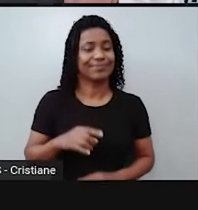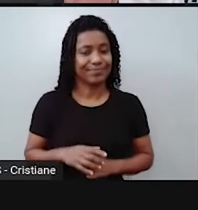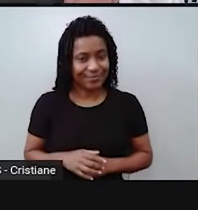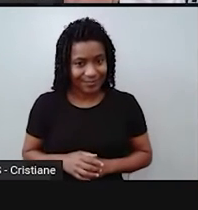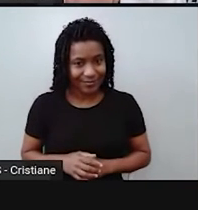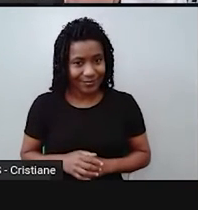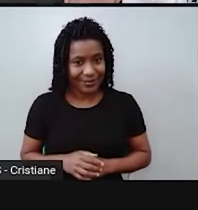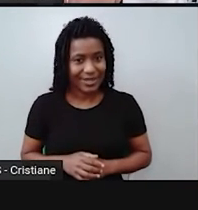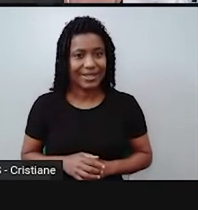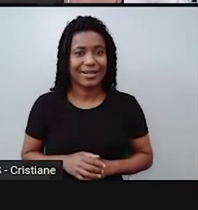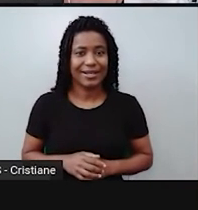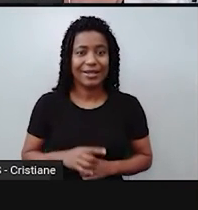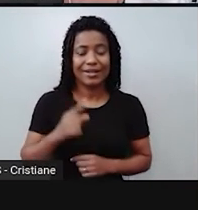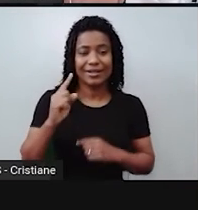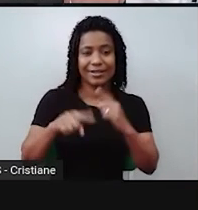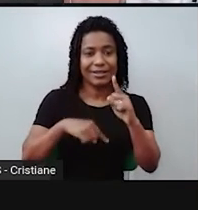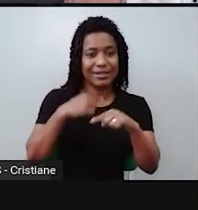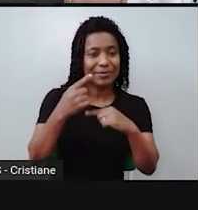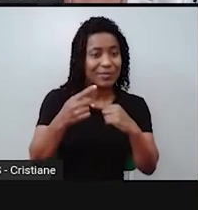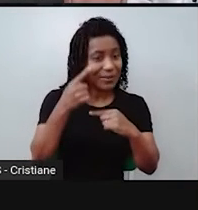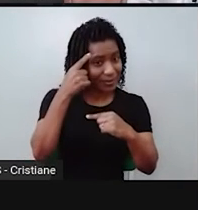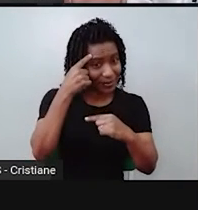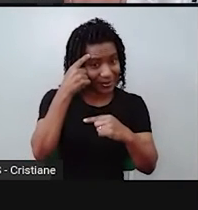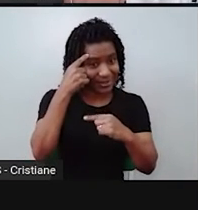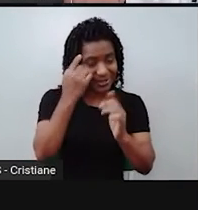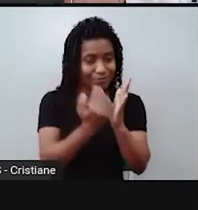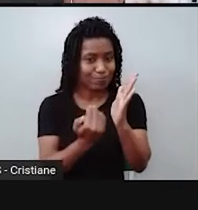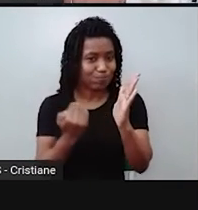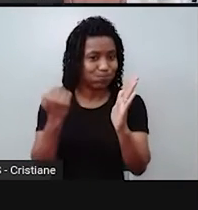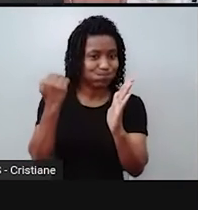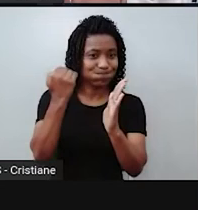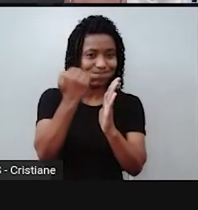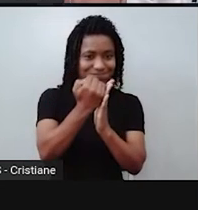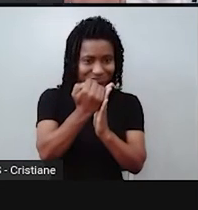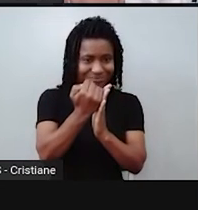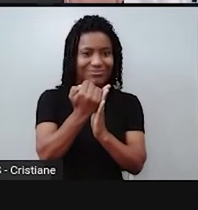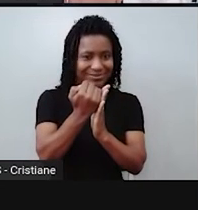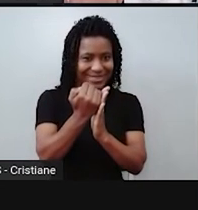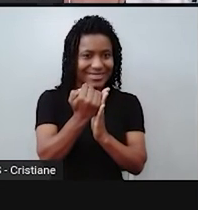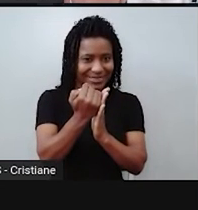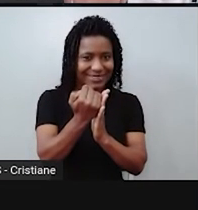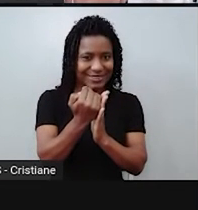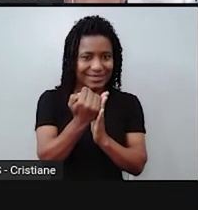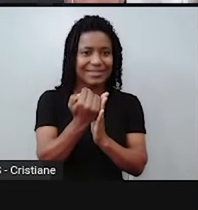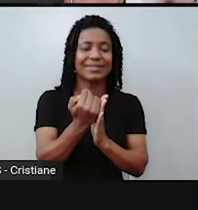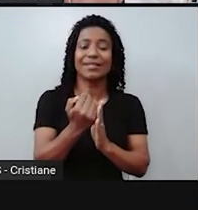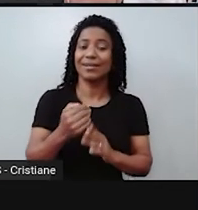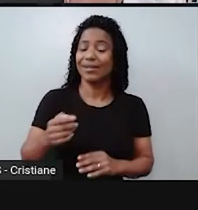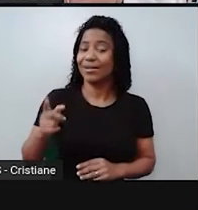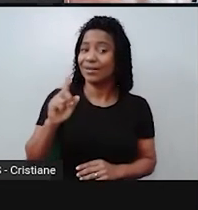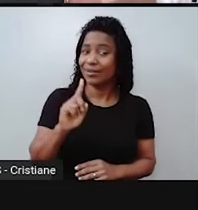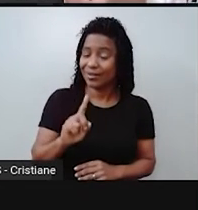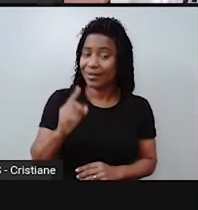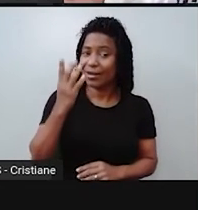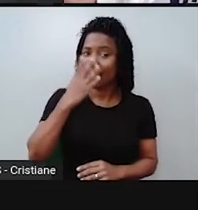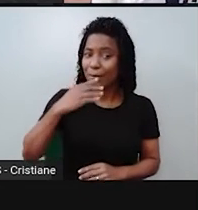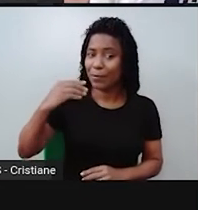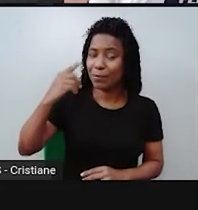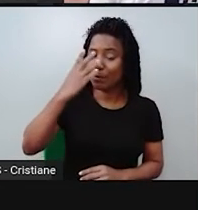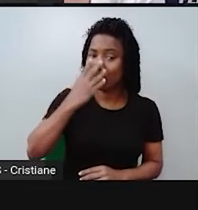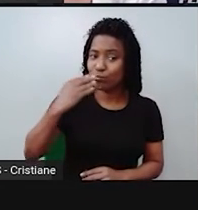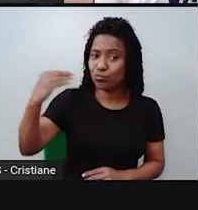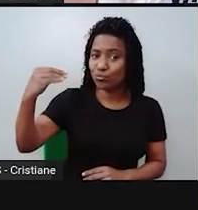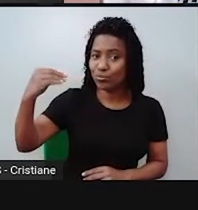contexto uma ideia de acréscimo, de soma. A raposa disse e